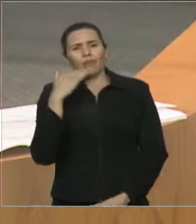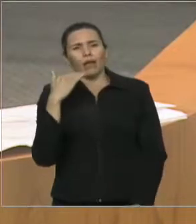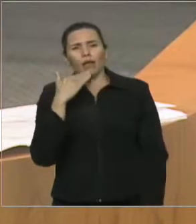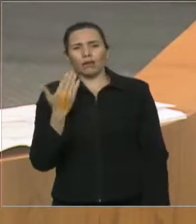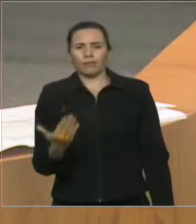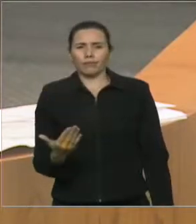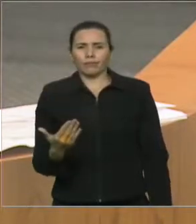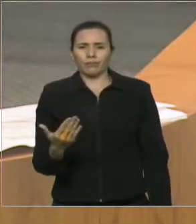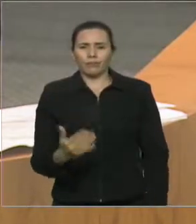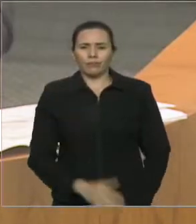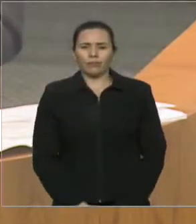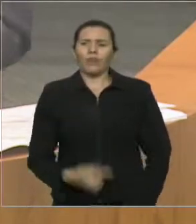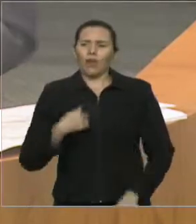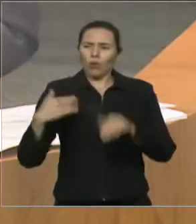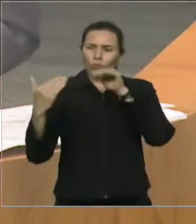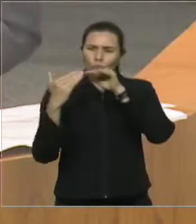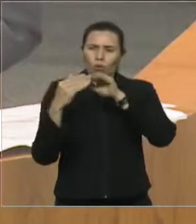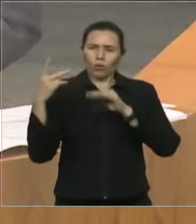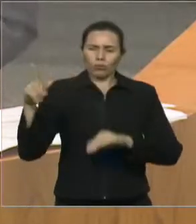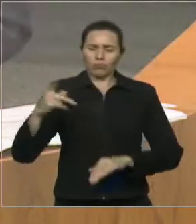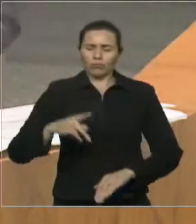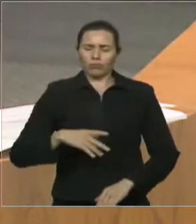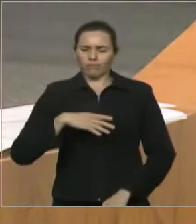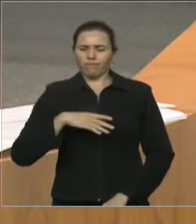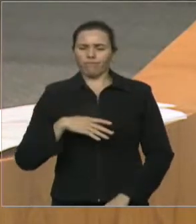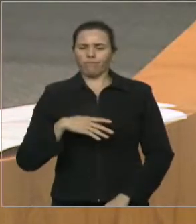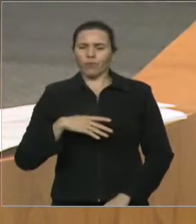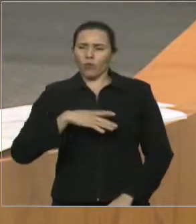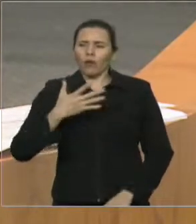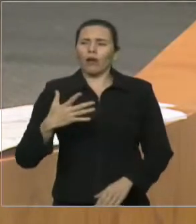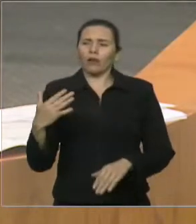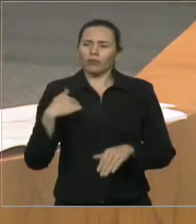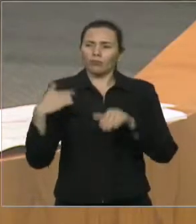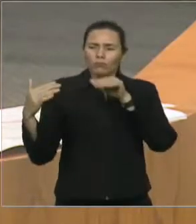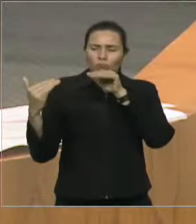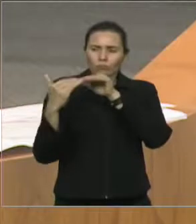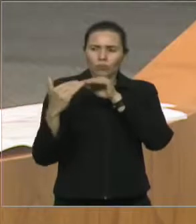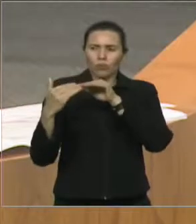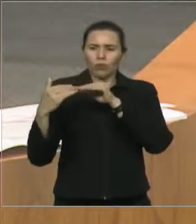tribuna. Mas o eu queria também é que a gente não virasse as costas para o problema do Estado. Ocado,